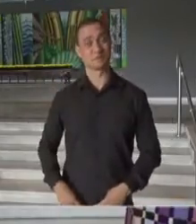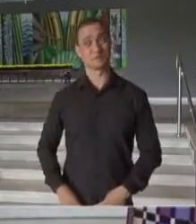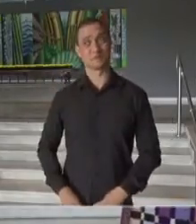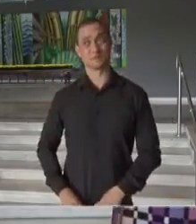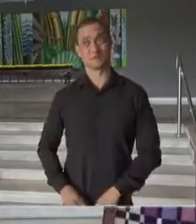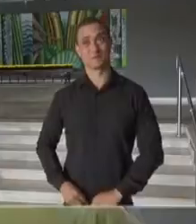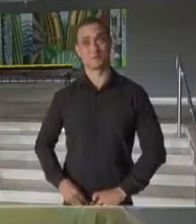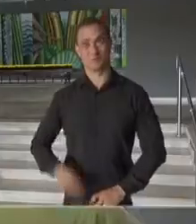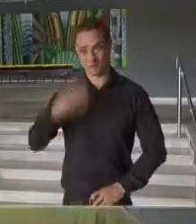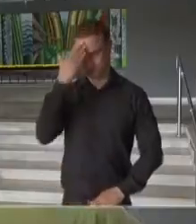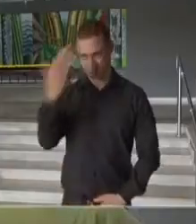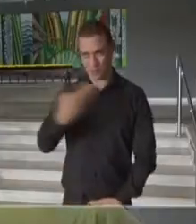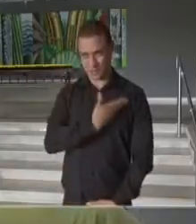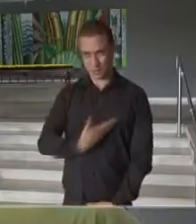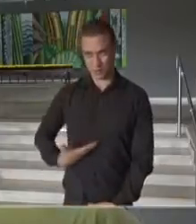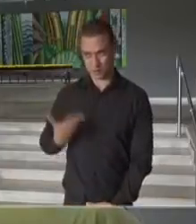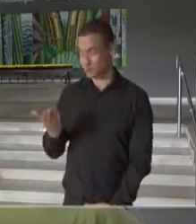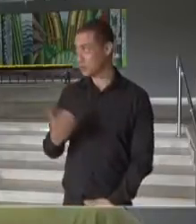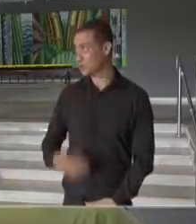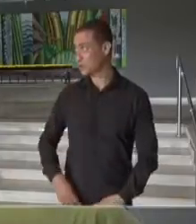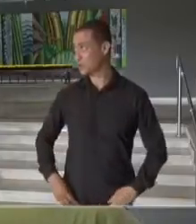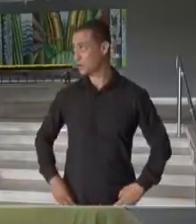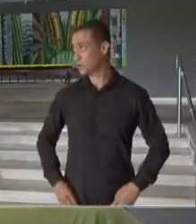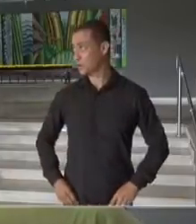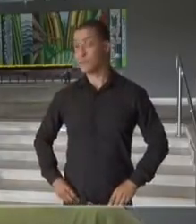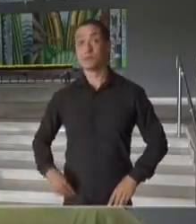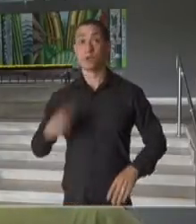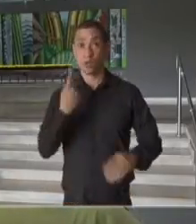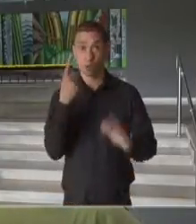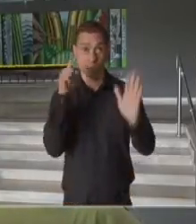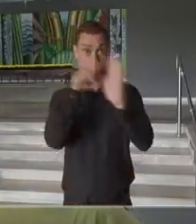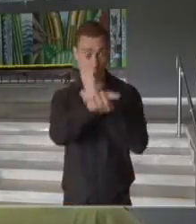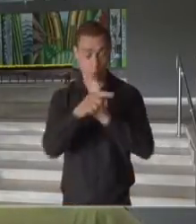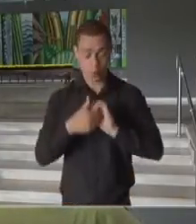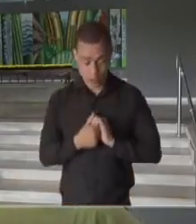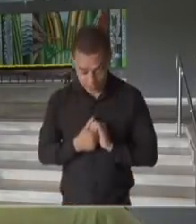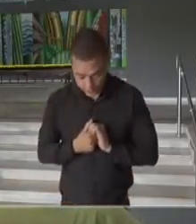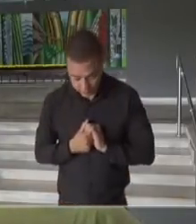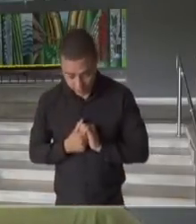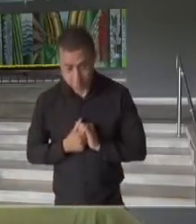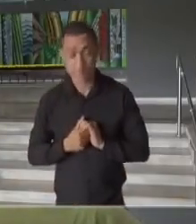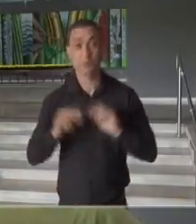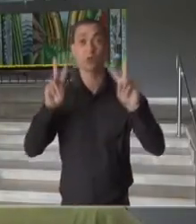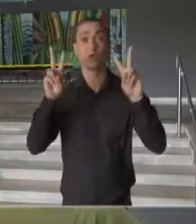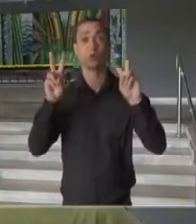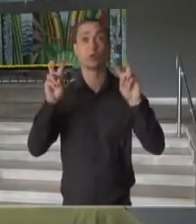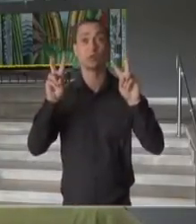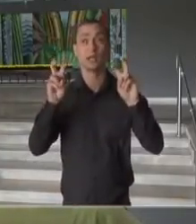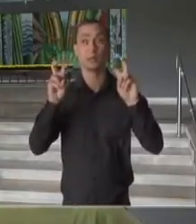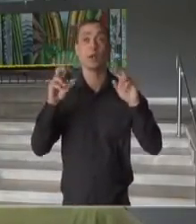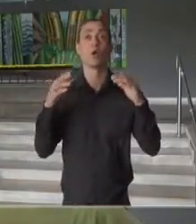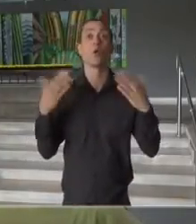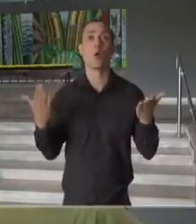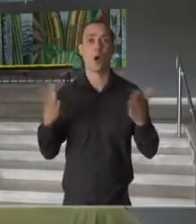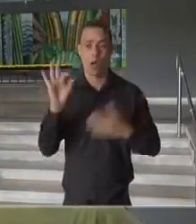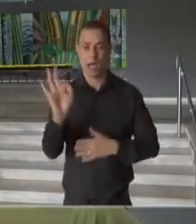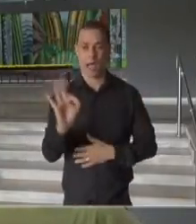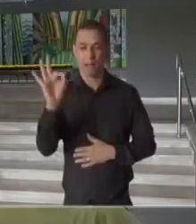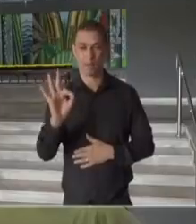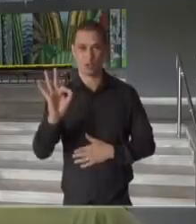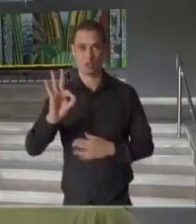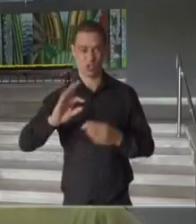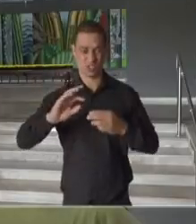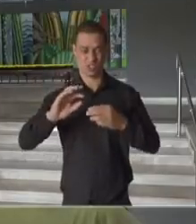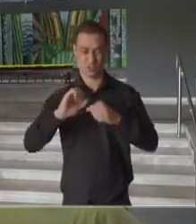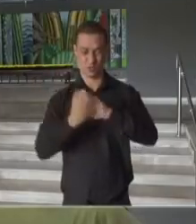Boa tarde. Obrigado, governador. Governador, eu queria fazer uma primeira pergunta sobre a... eu queria saber qual é a taxa de transmissão